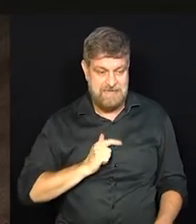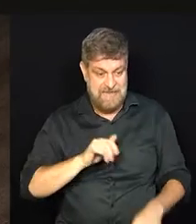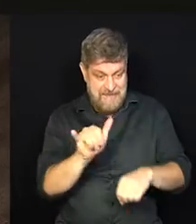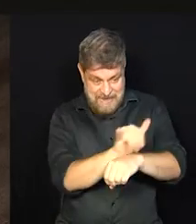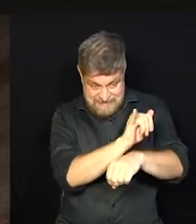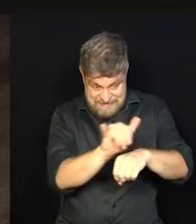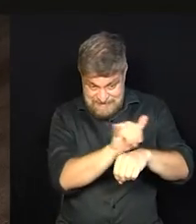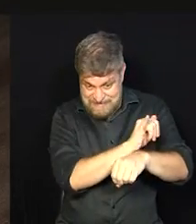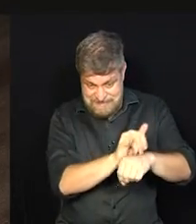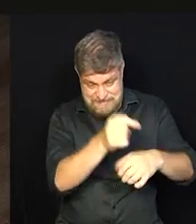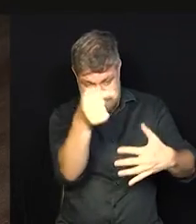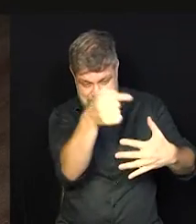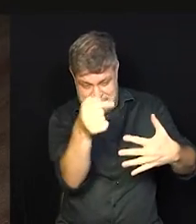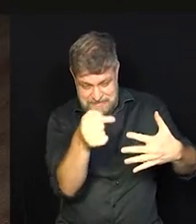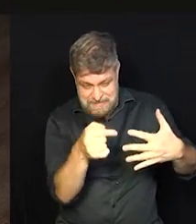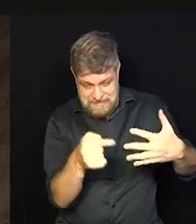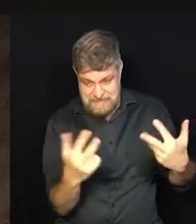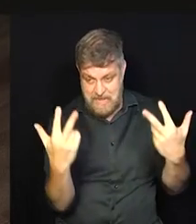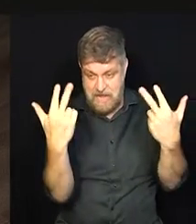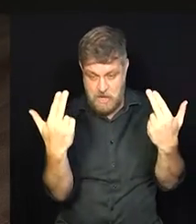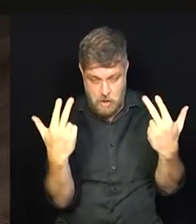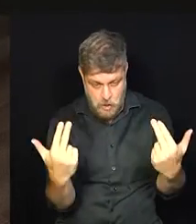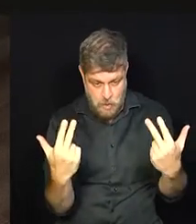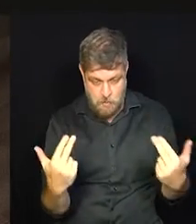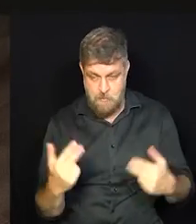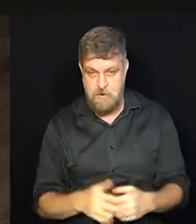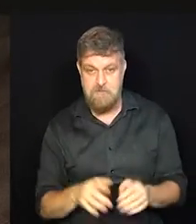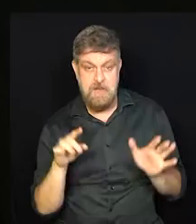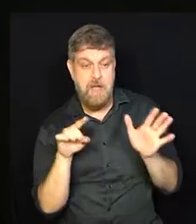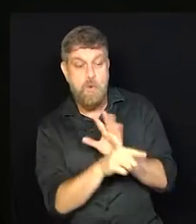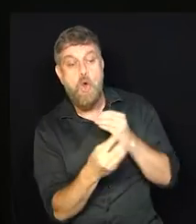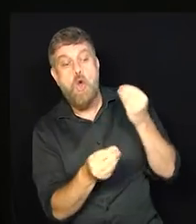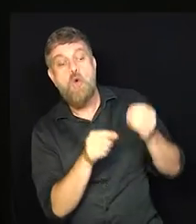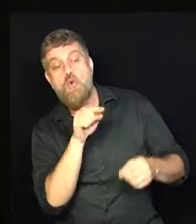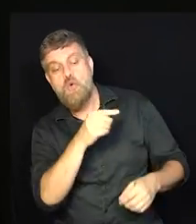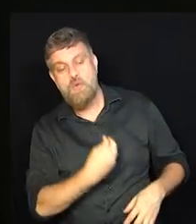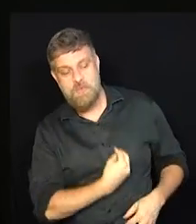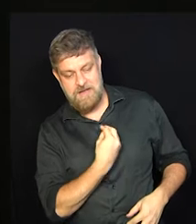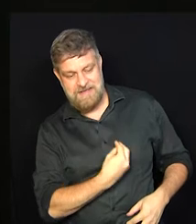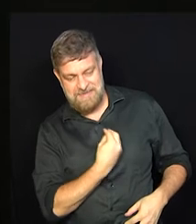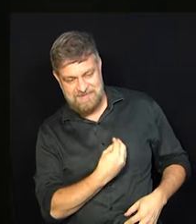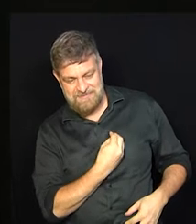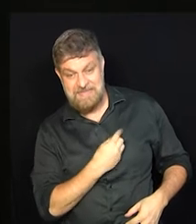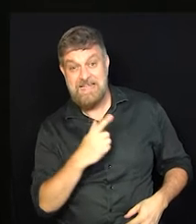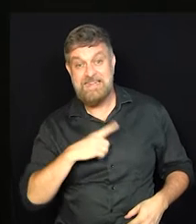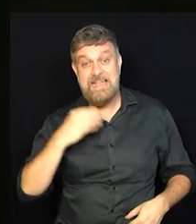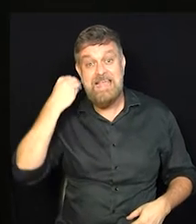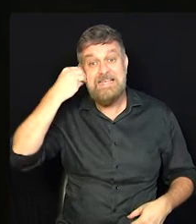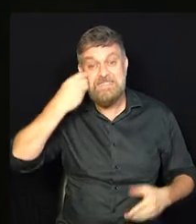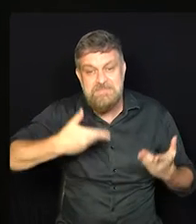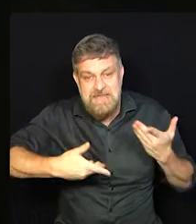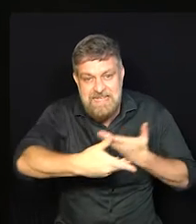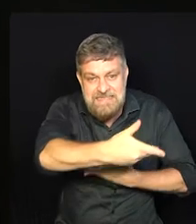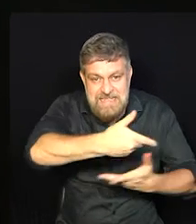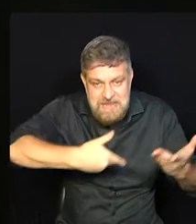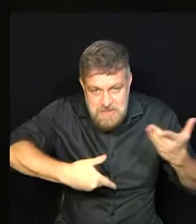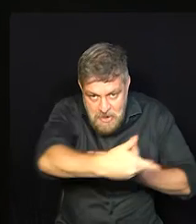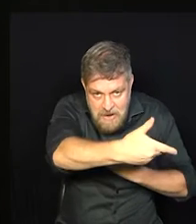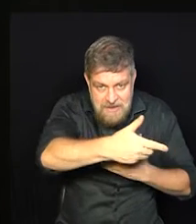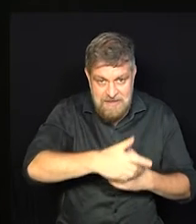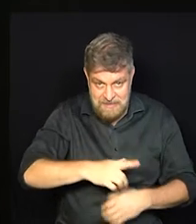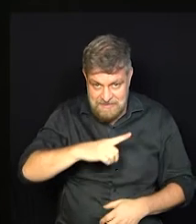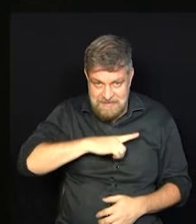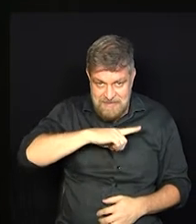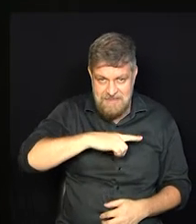mecanismo para tentar uma... Olha, qual é a sua realidade? Qual é a sua... Essa troca de experiências, eu digo?